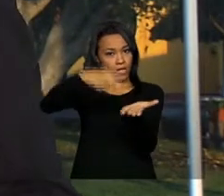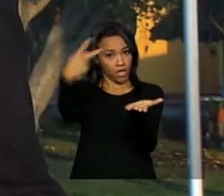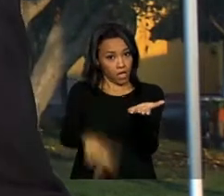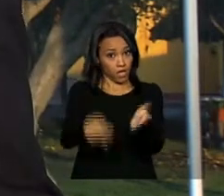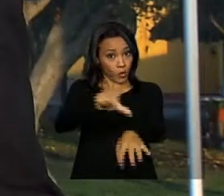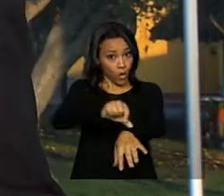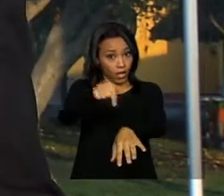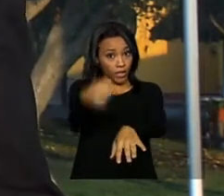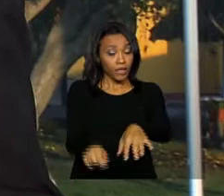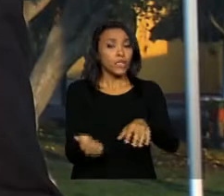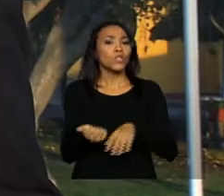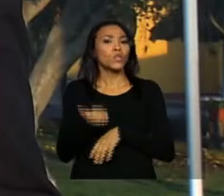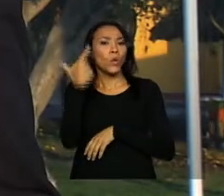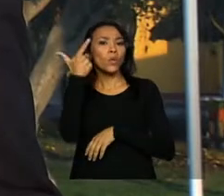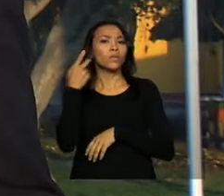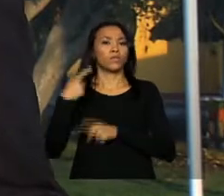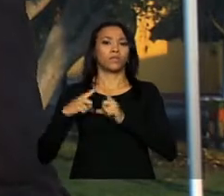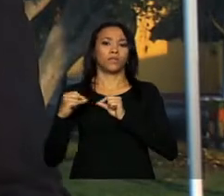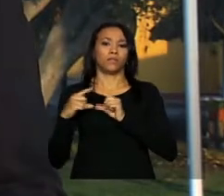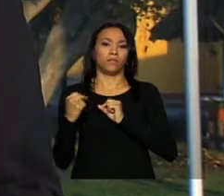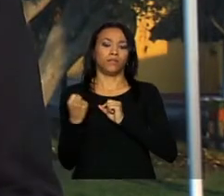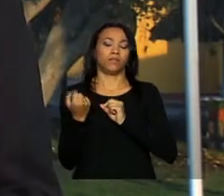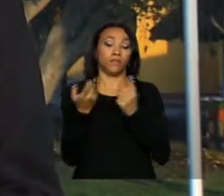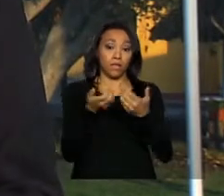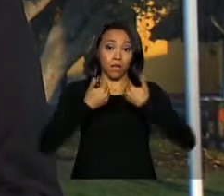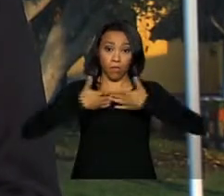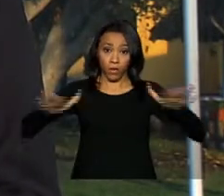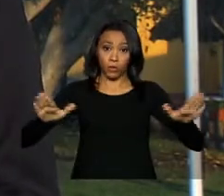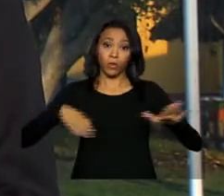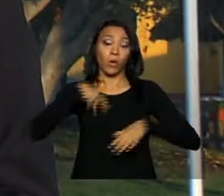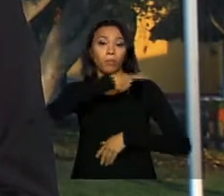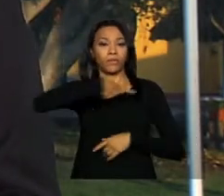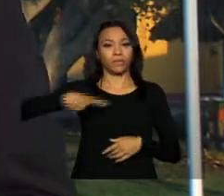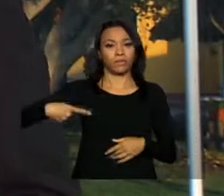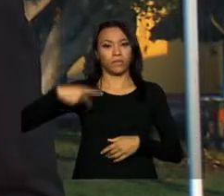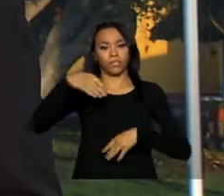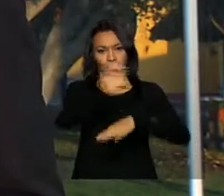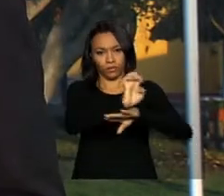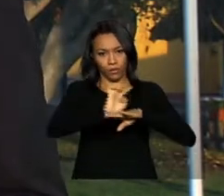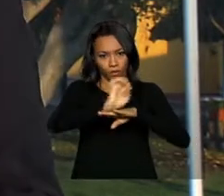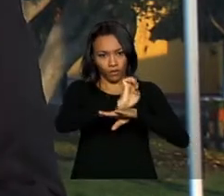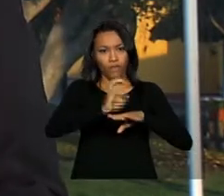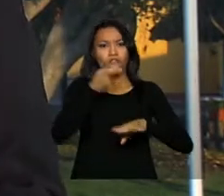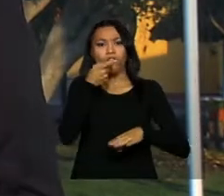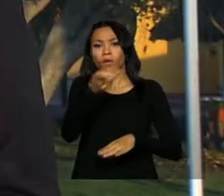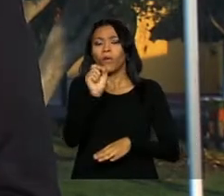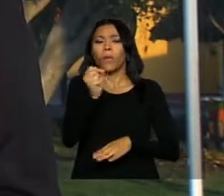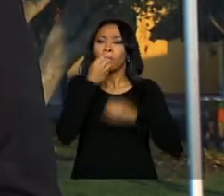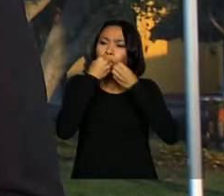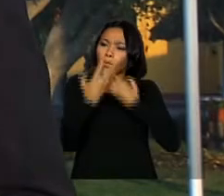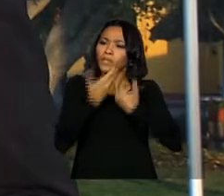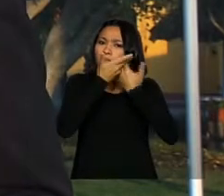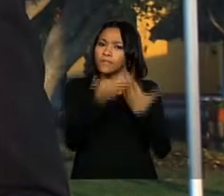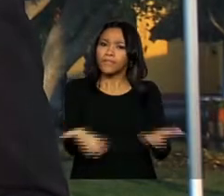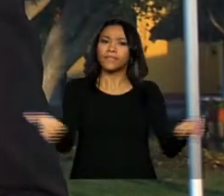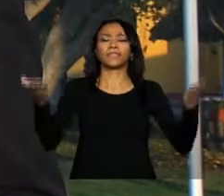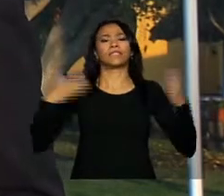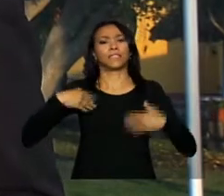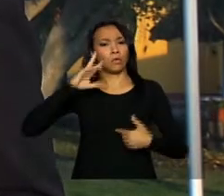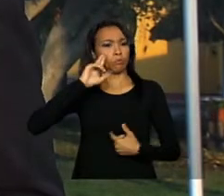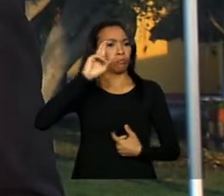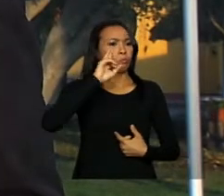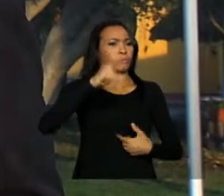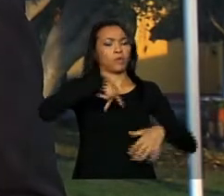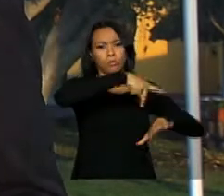Equador, meio-dia no horário de Brasília. Na abertura, o presidente equatoriano, Rafael Correia, vai dar as boas-vindas aos líderes que